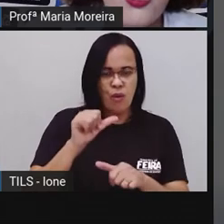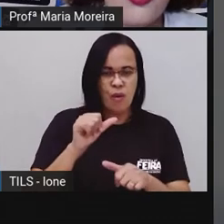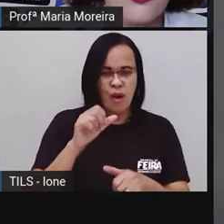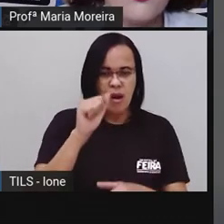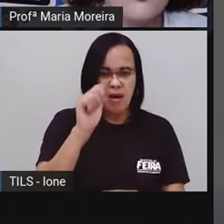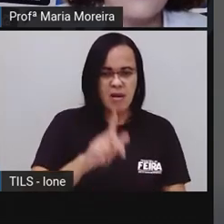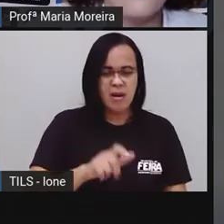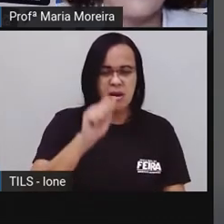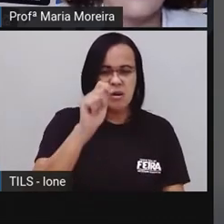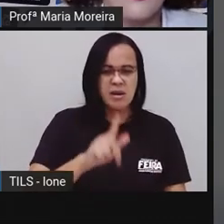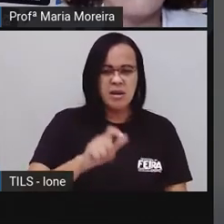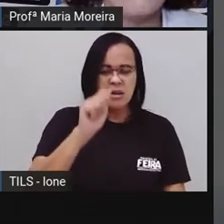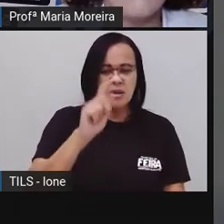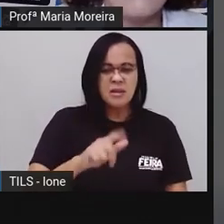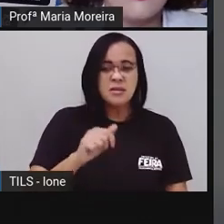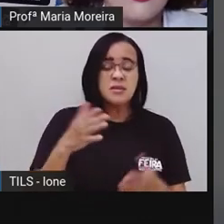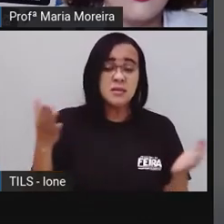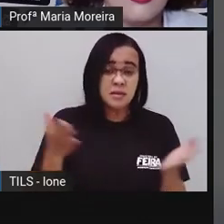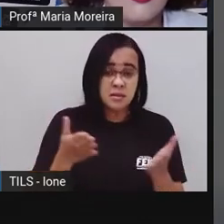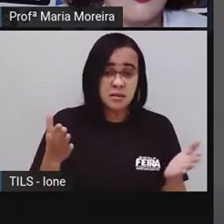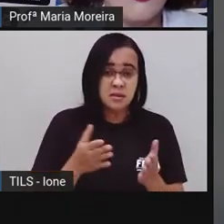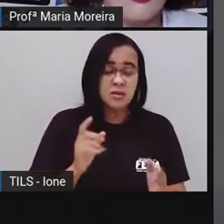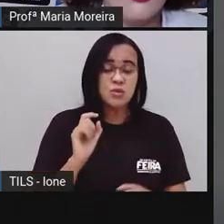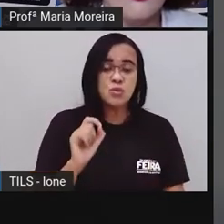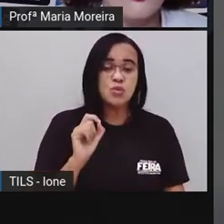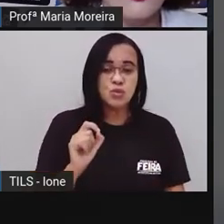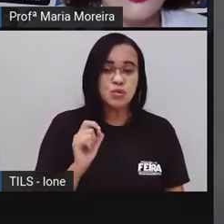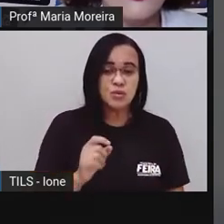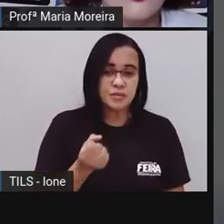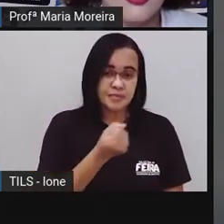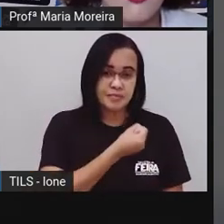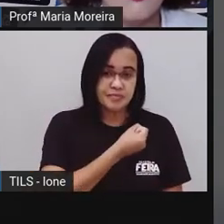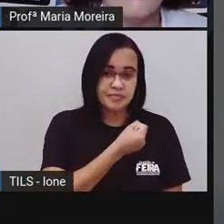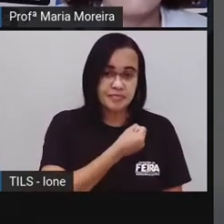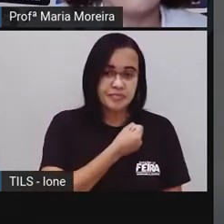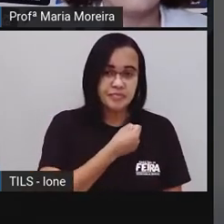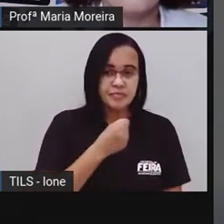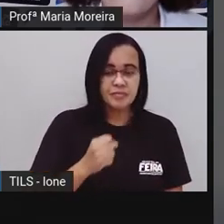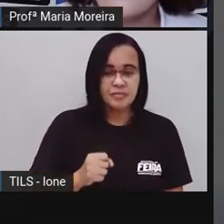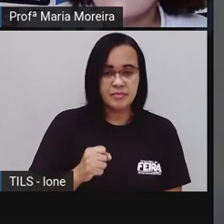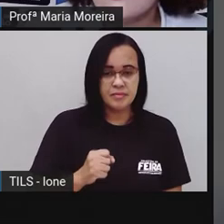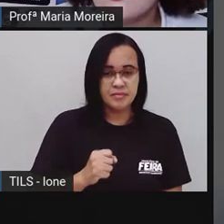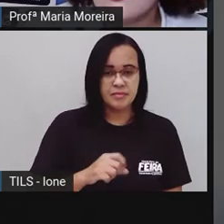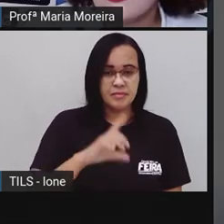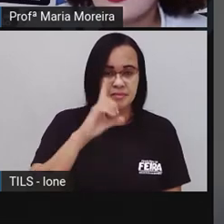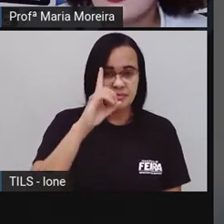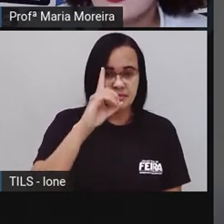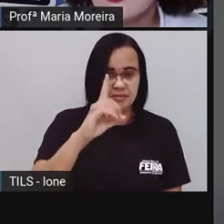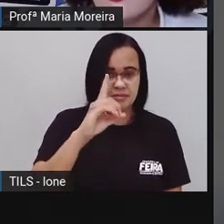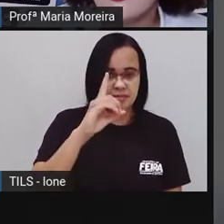azul. E aí, eu tenho aqui, né, olha, duas, quê, ó, duas,